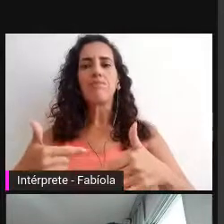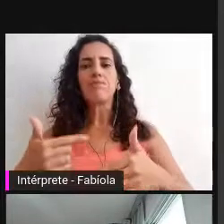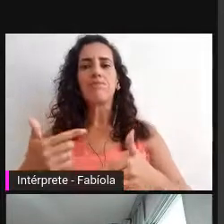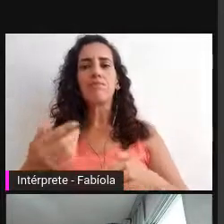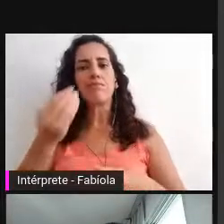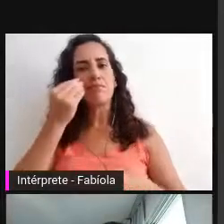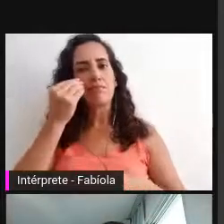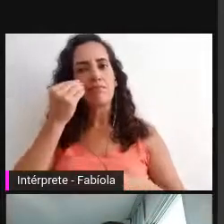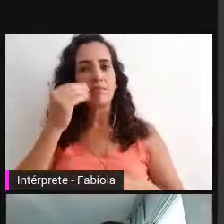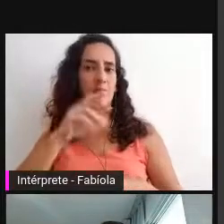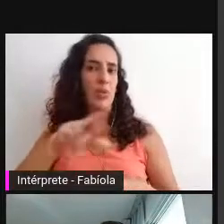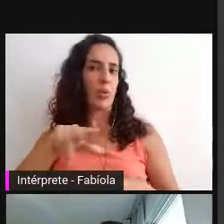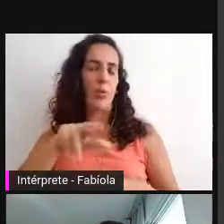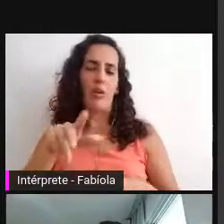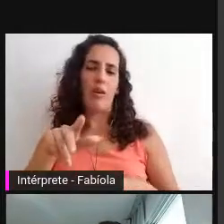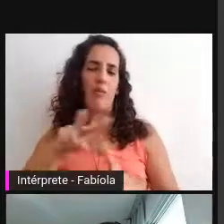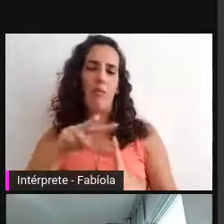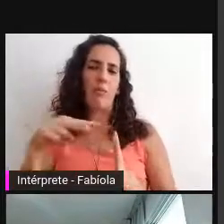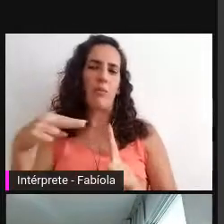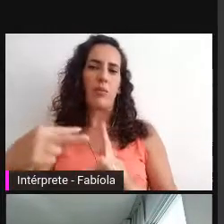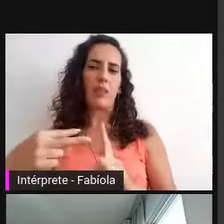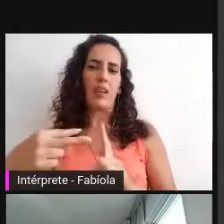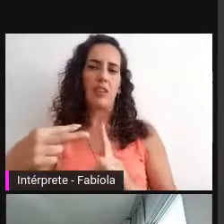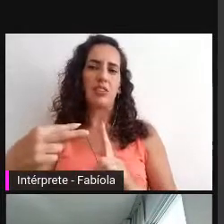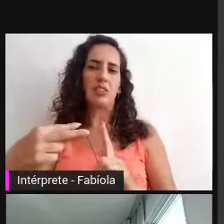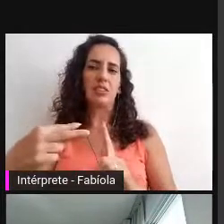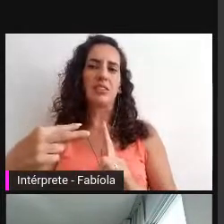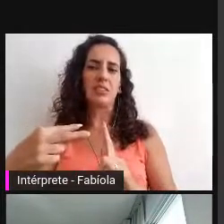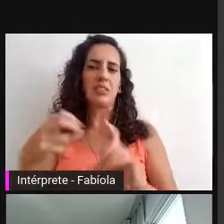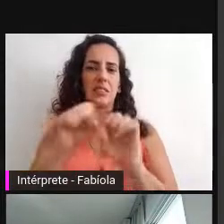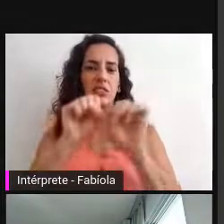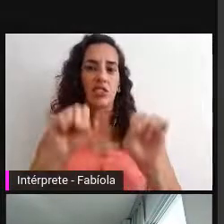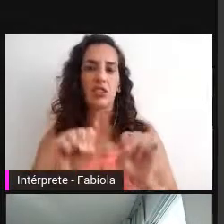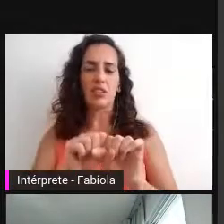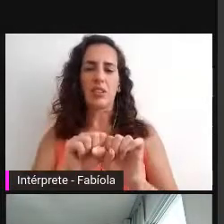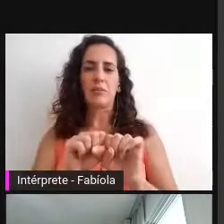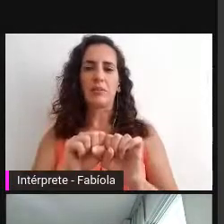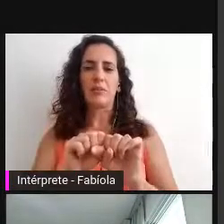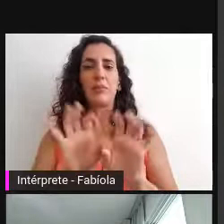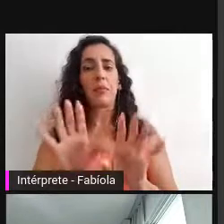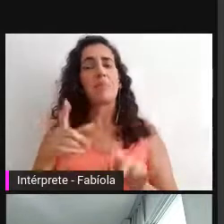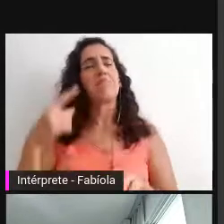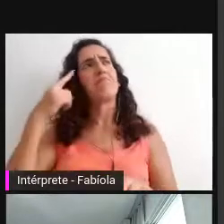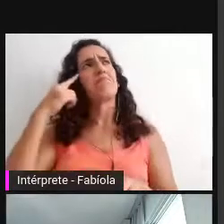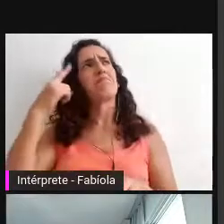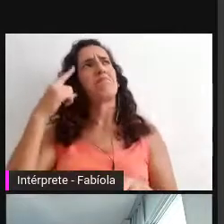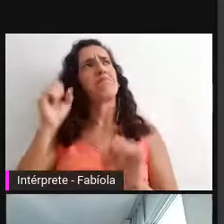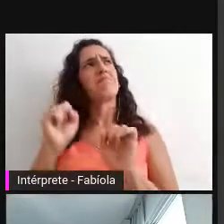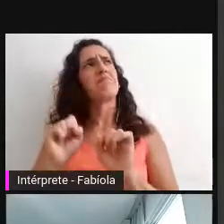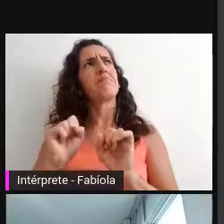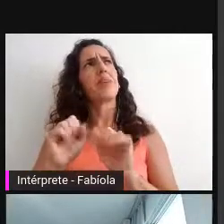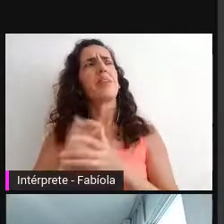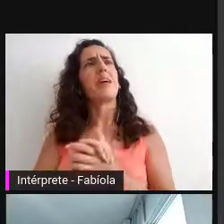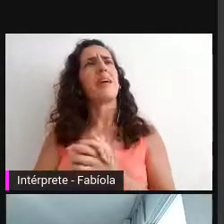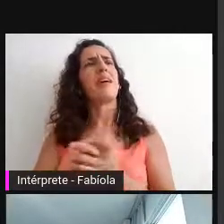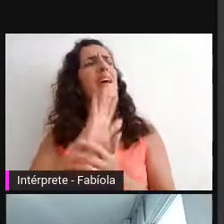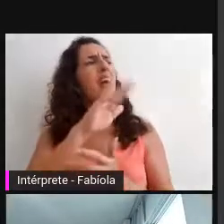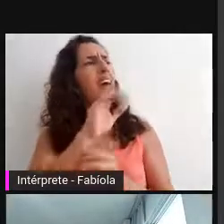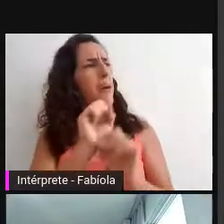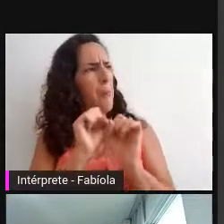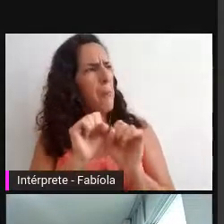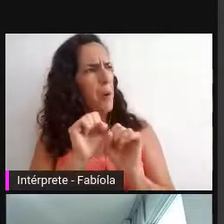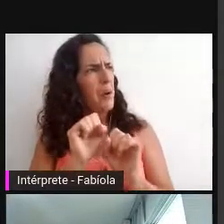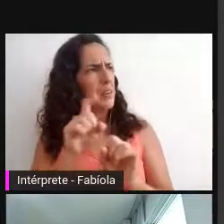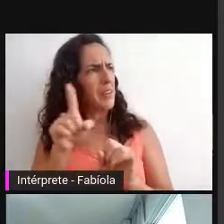definitivamente uma abordagem sistêmica. Mas aí vem a pergunta, professor Daniel, eu posso chamar isso de preservação